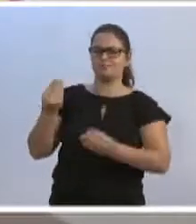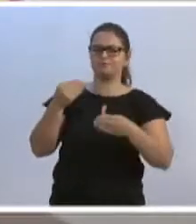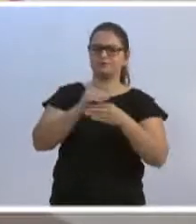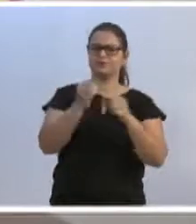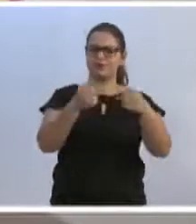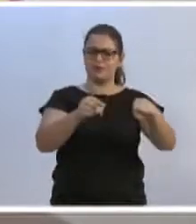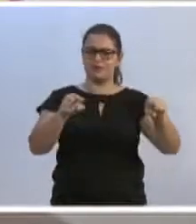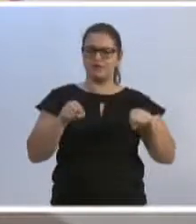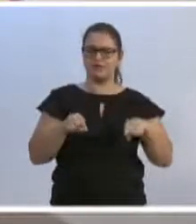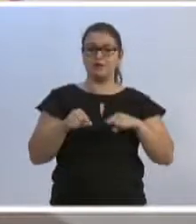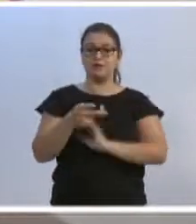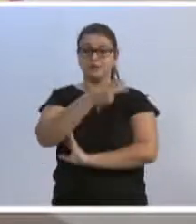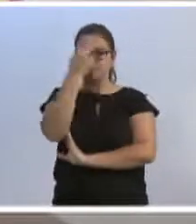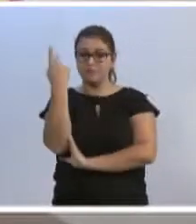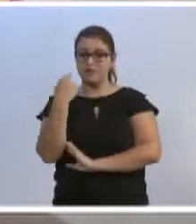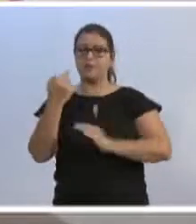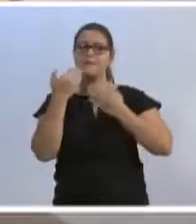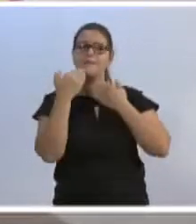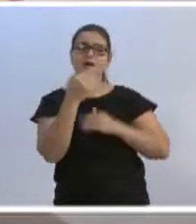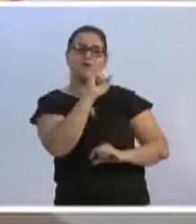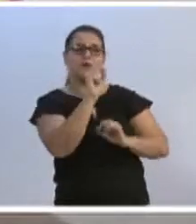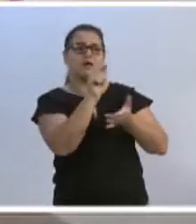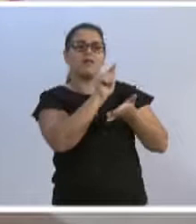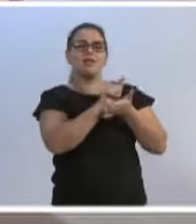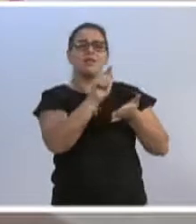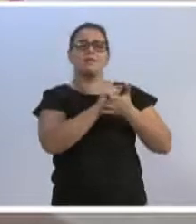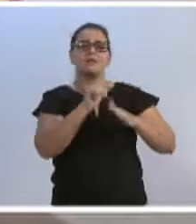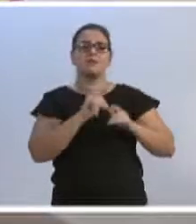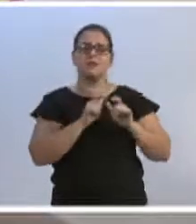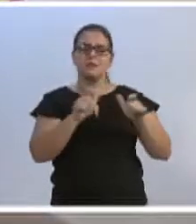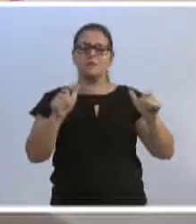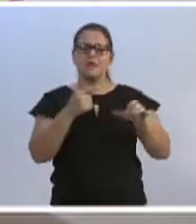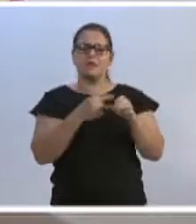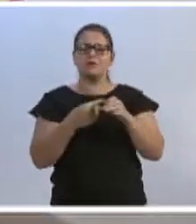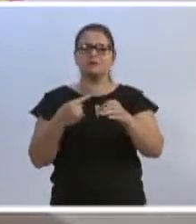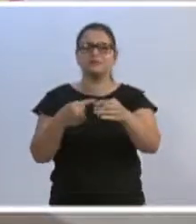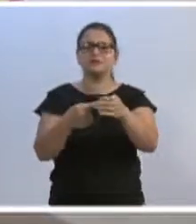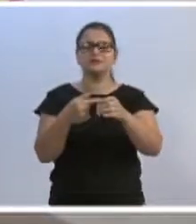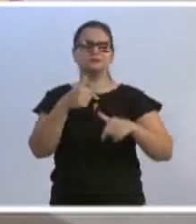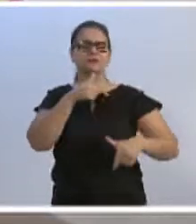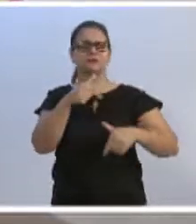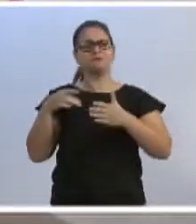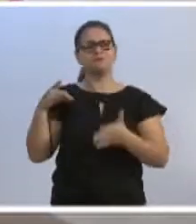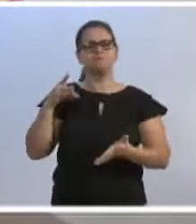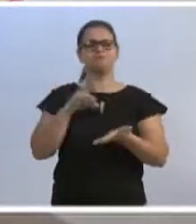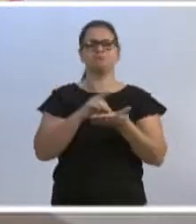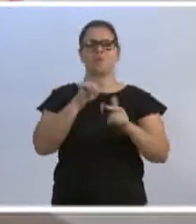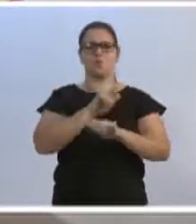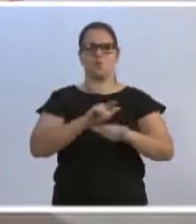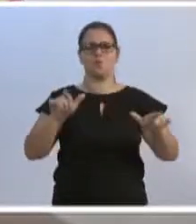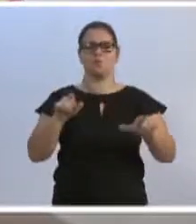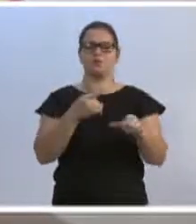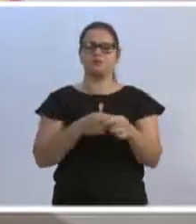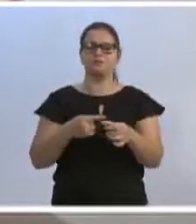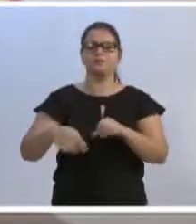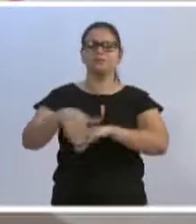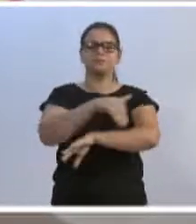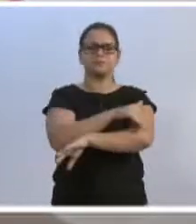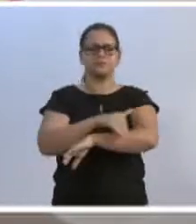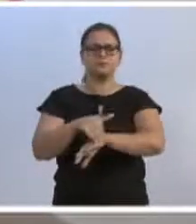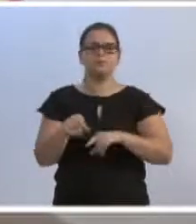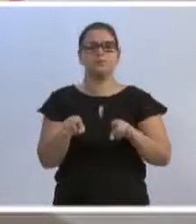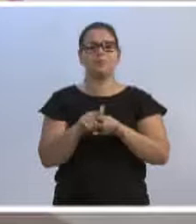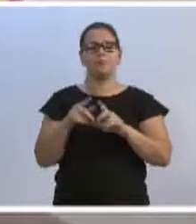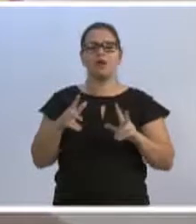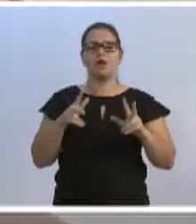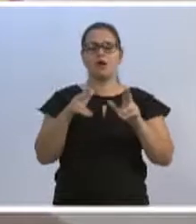cidadãos que pedem uma limpeza maior na cidade, um trabalho mais efetivo na limpeza das vias, o